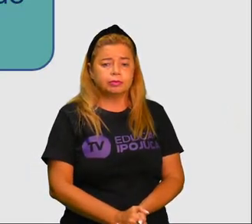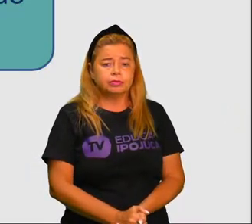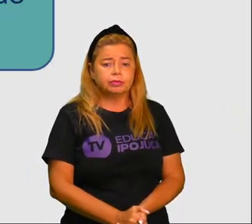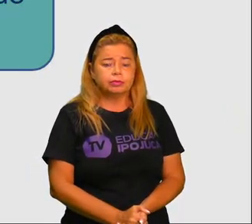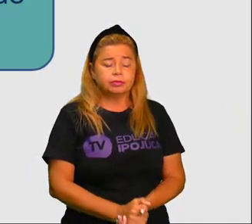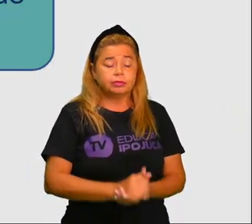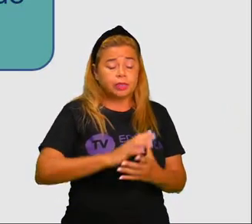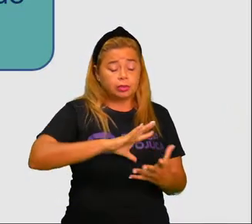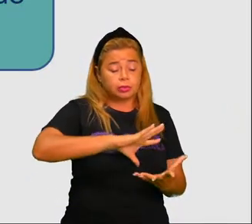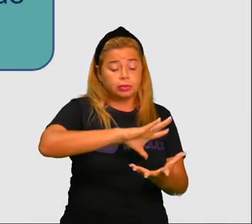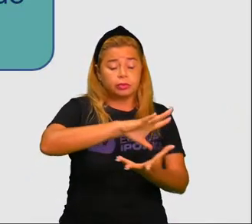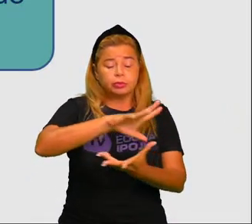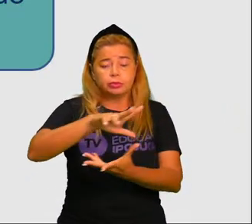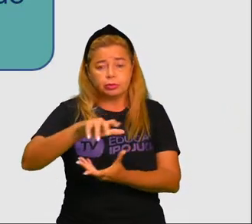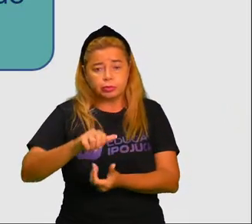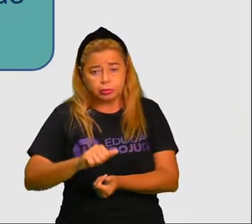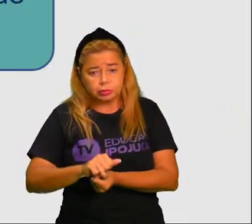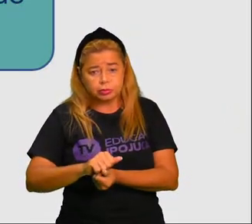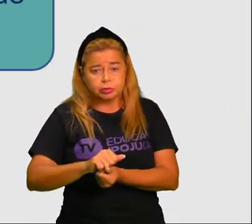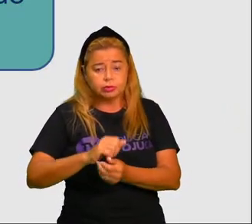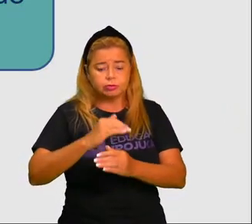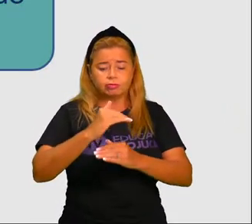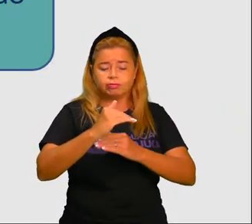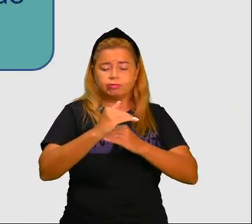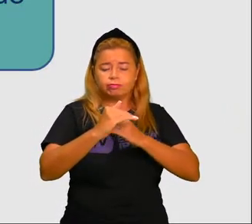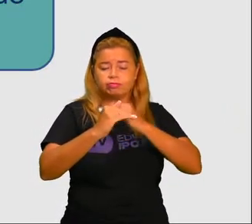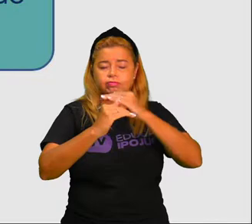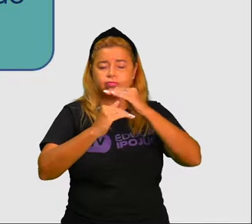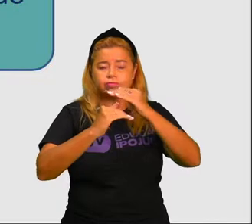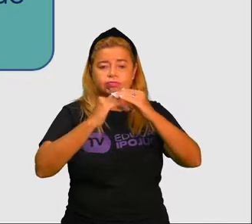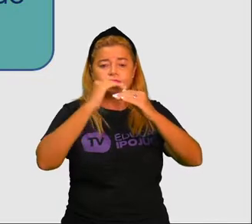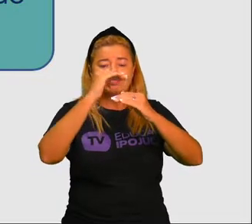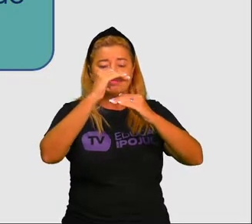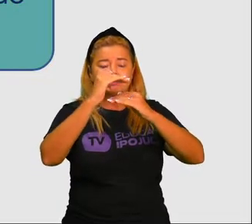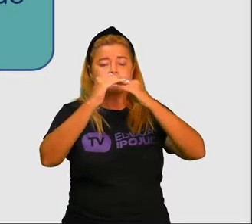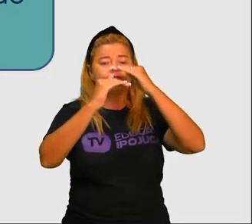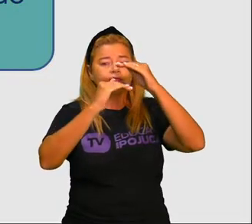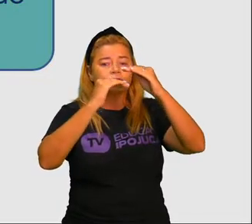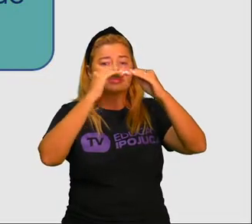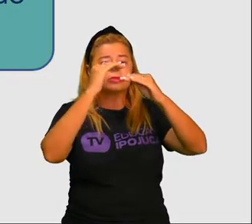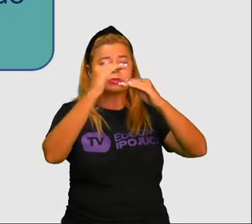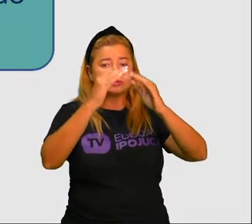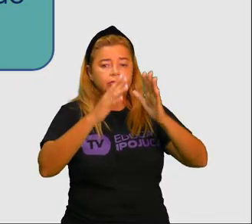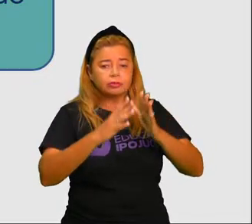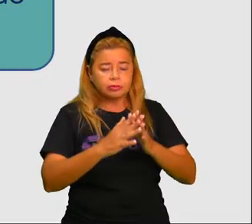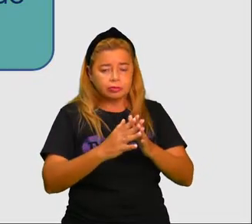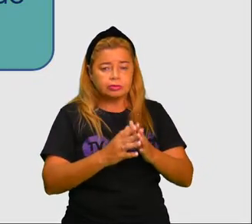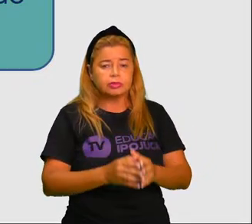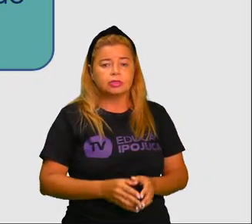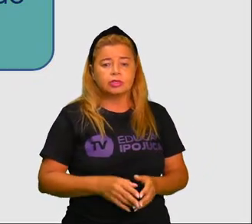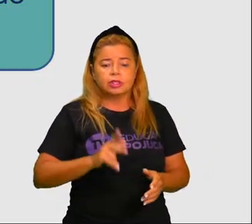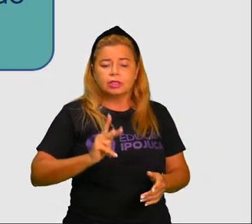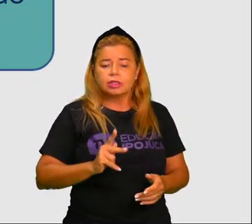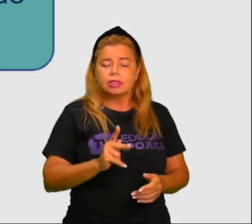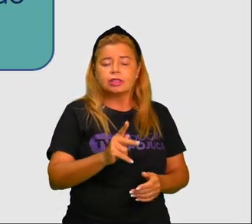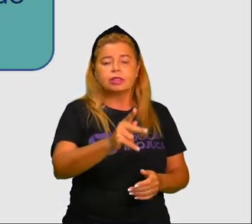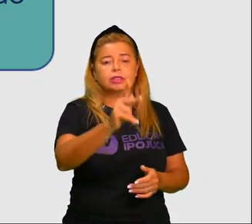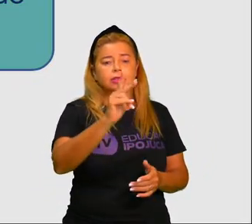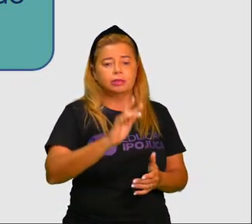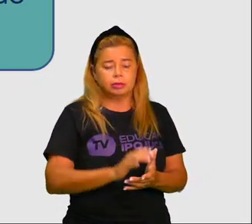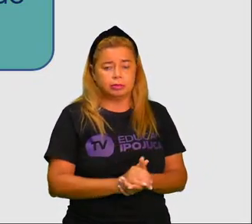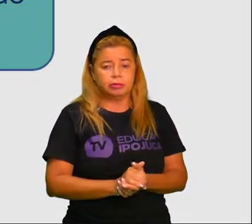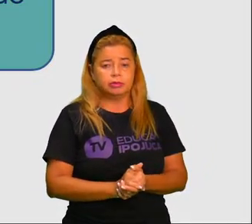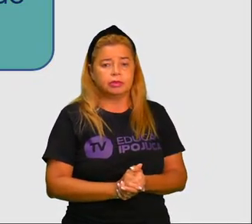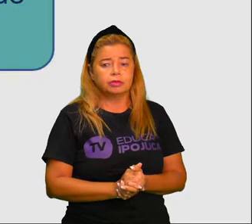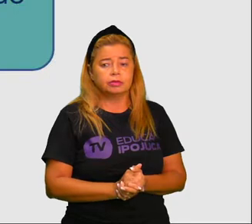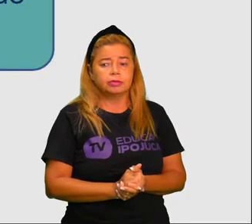Nosso planeta vem evoluindo. E isso é certo, né? Estamos em constante processo de evolução. E